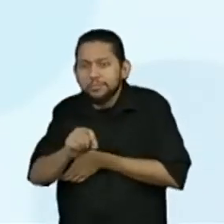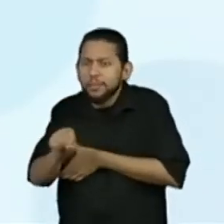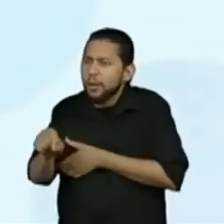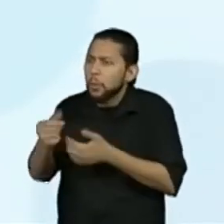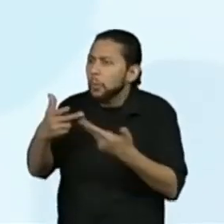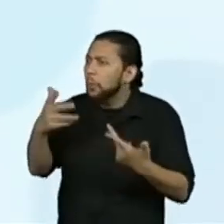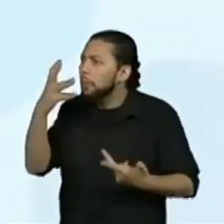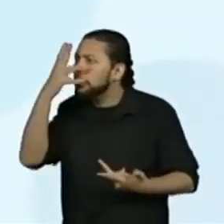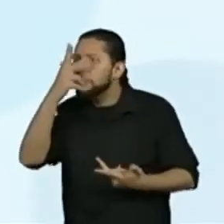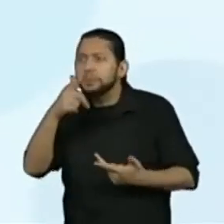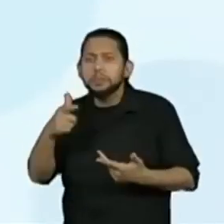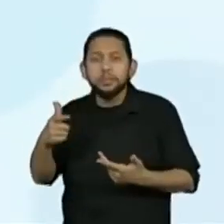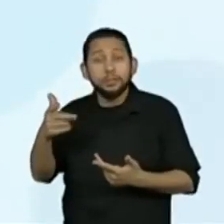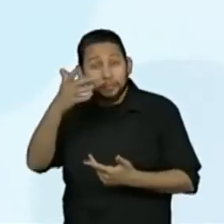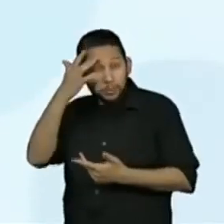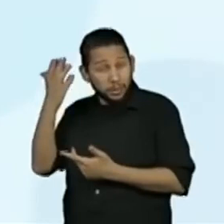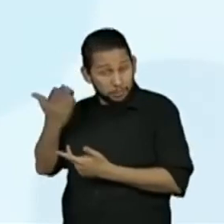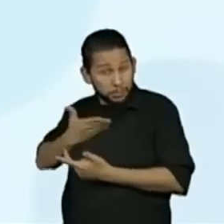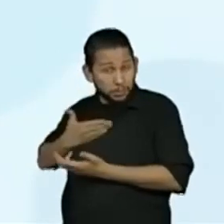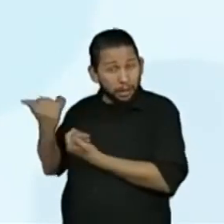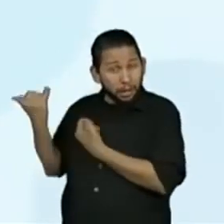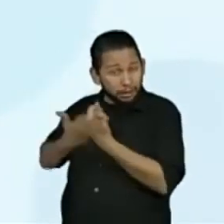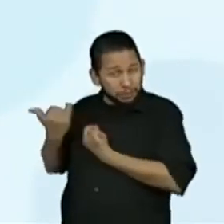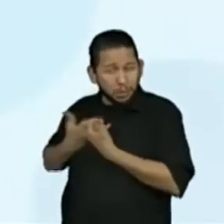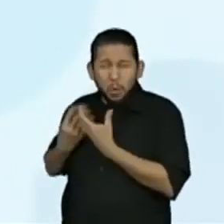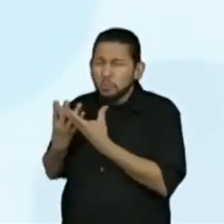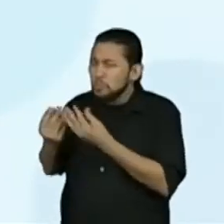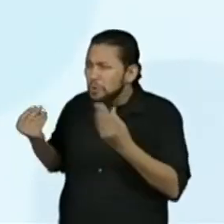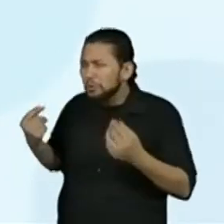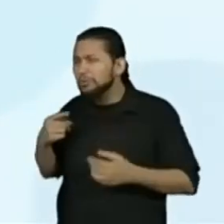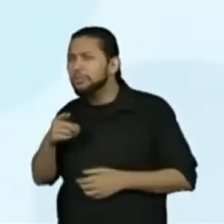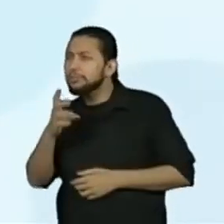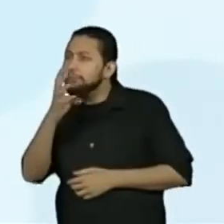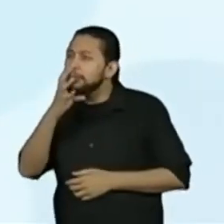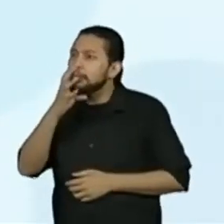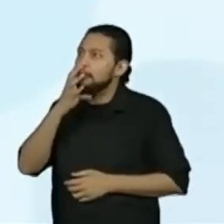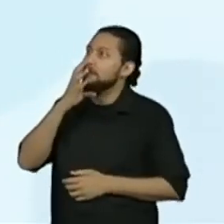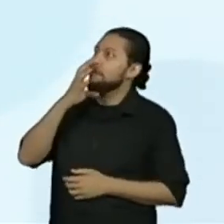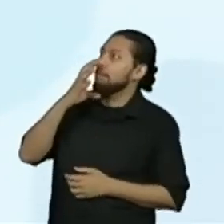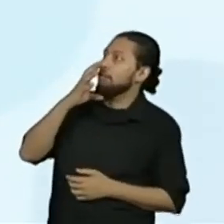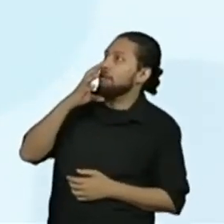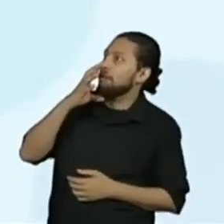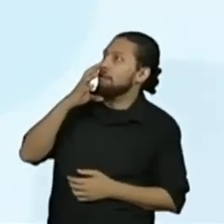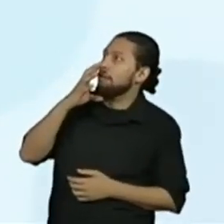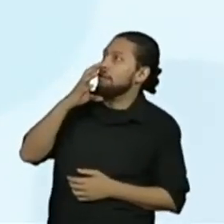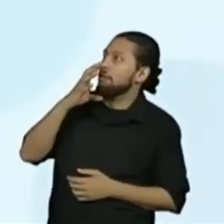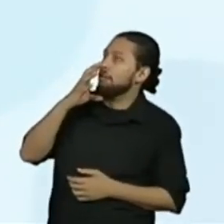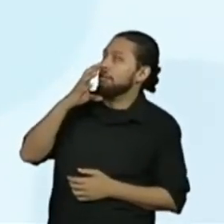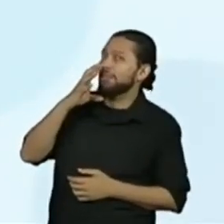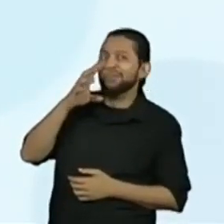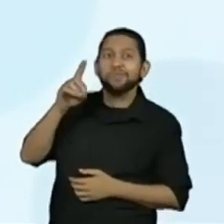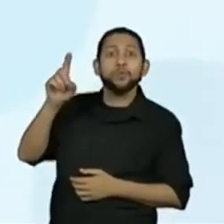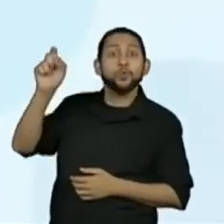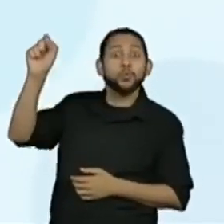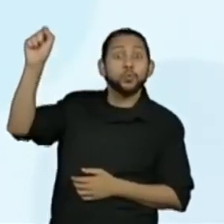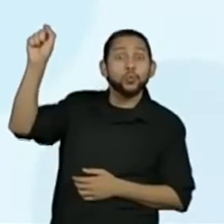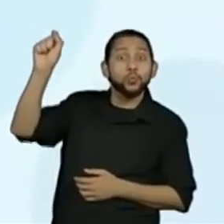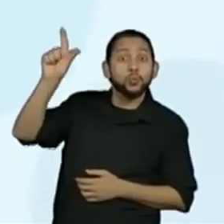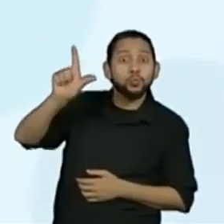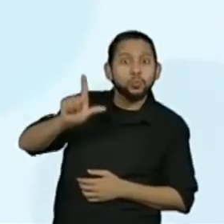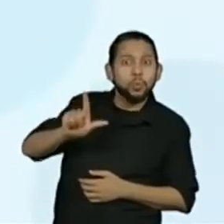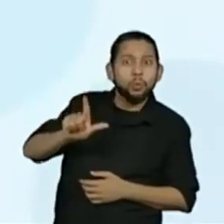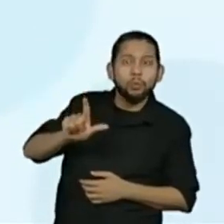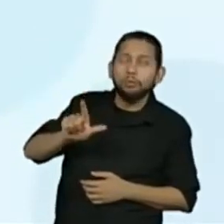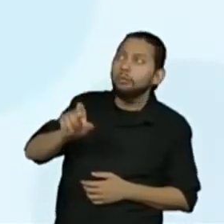bonita de que falava seus amigos. Admirou, olha só, a luz do sol.